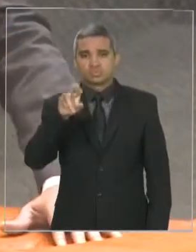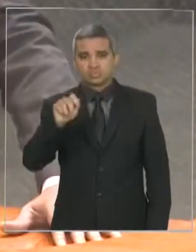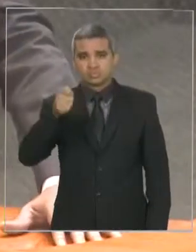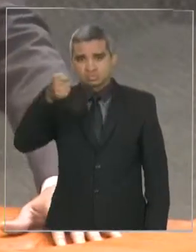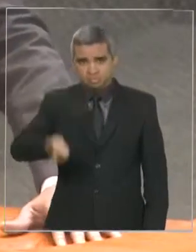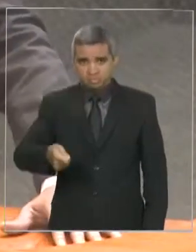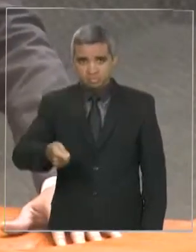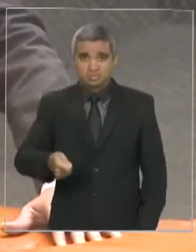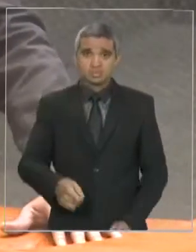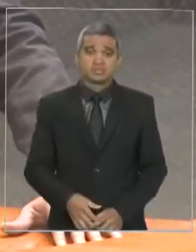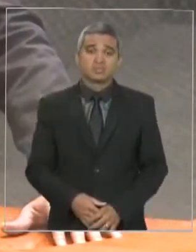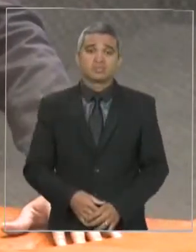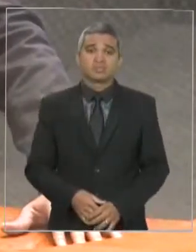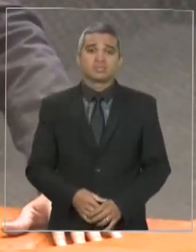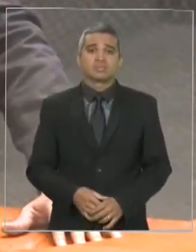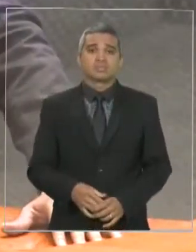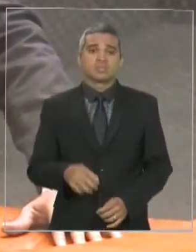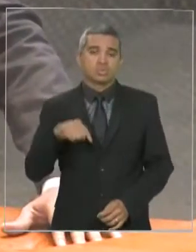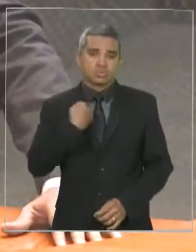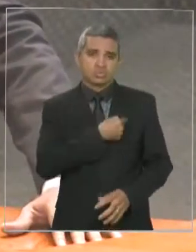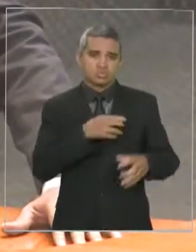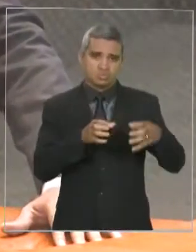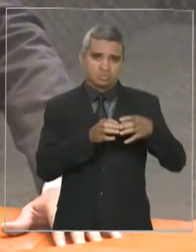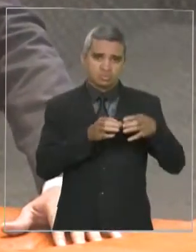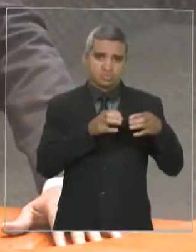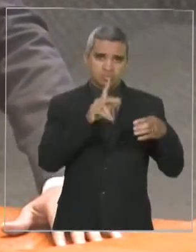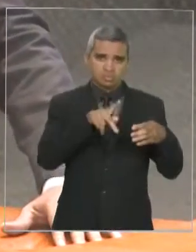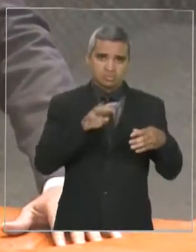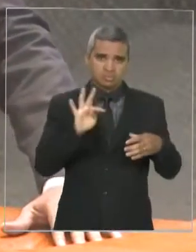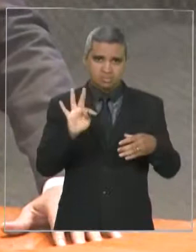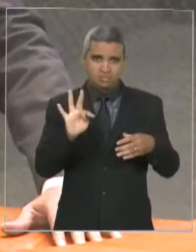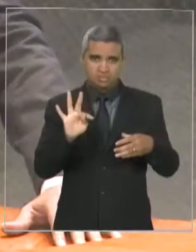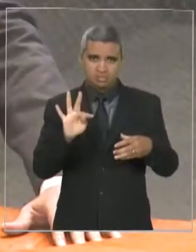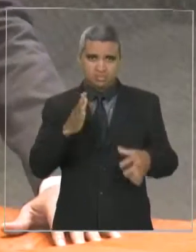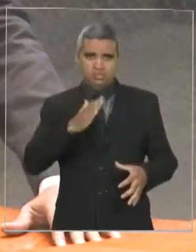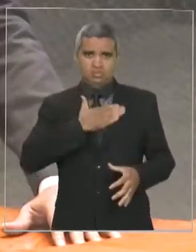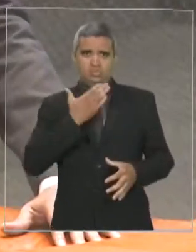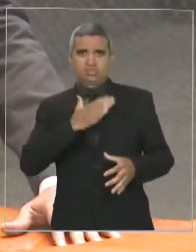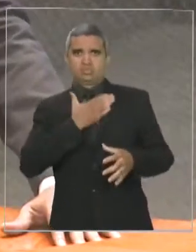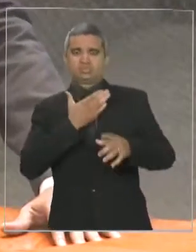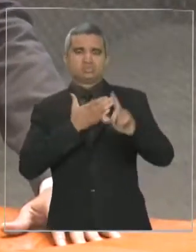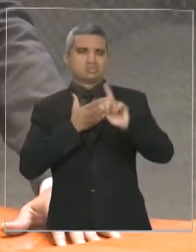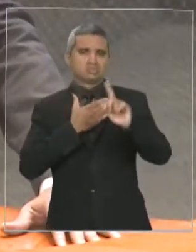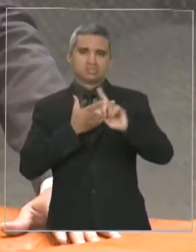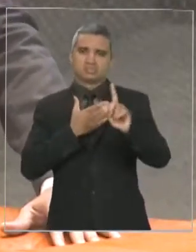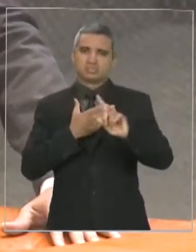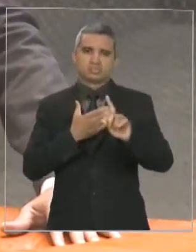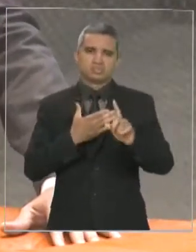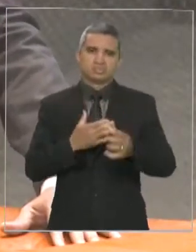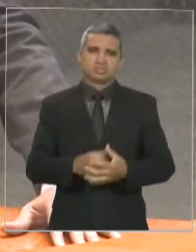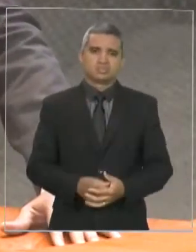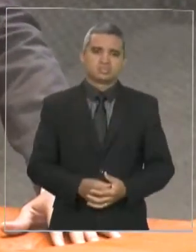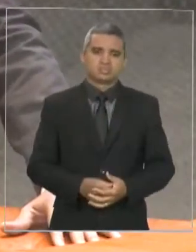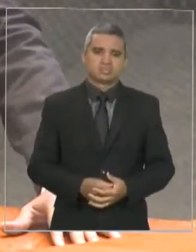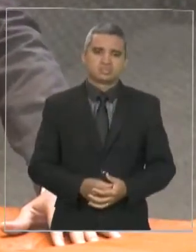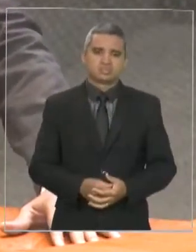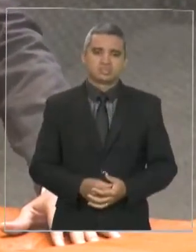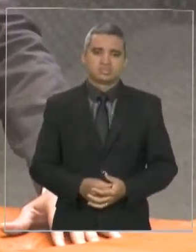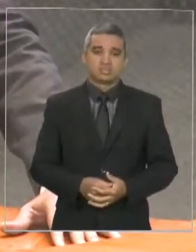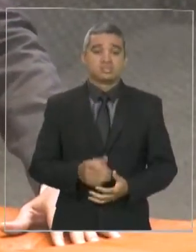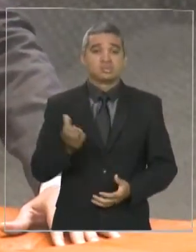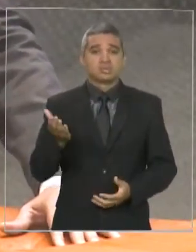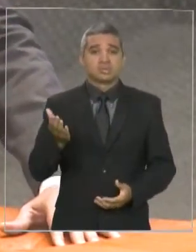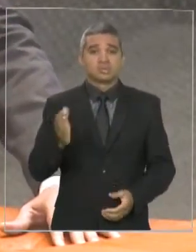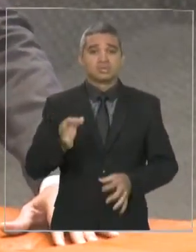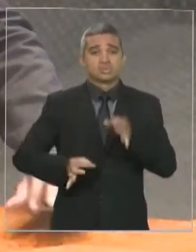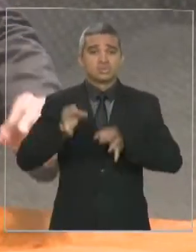do Partido dos Trabalhadores, não foi nenhuma surpresa, uma vez que o juiz Sérgio